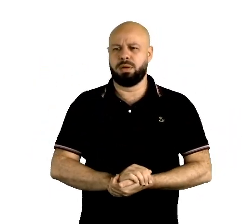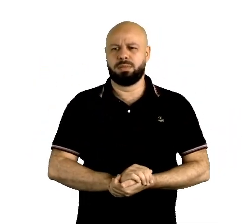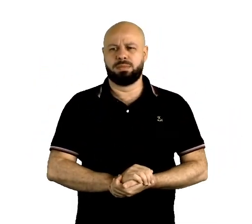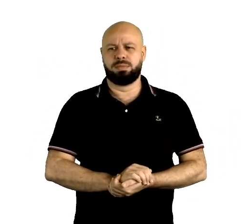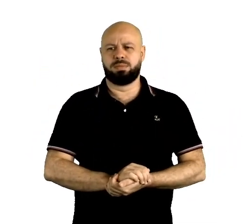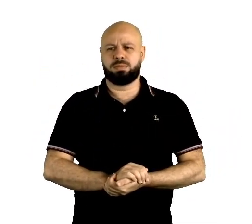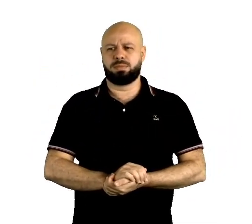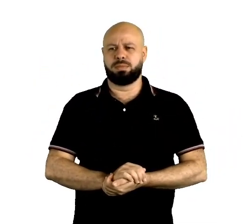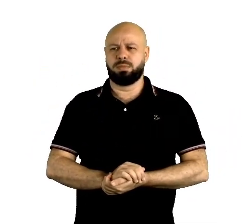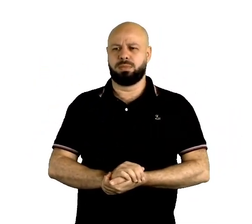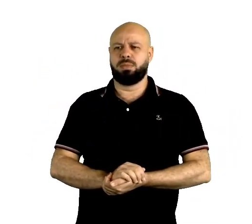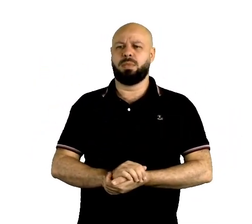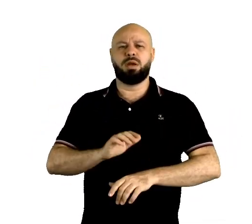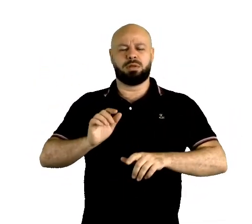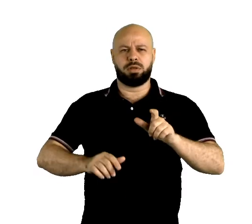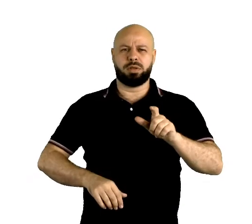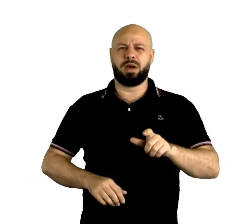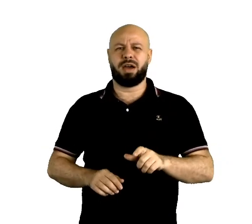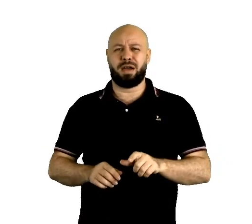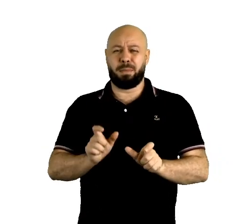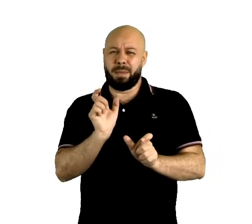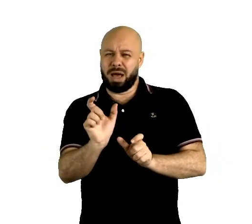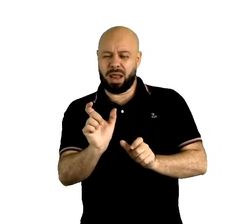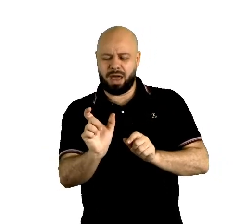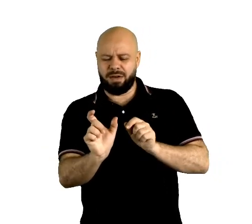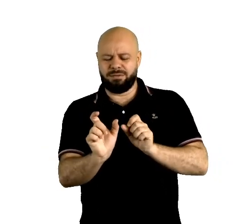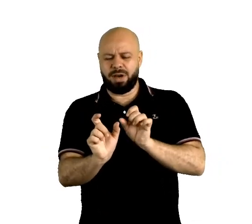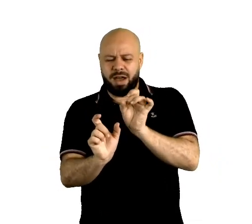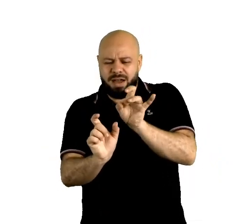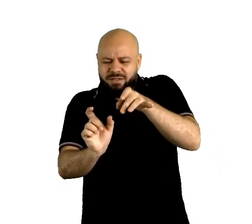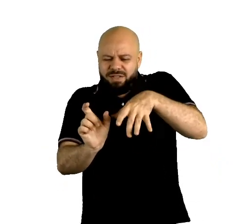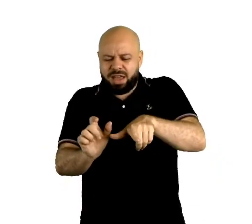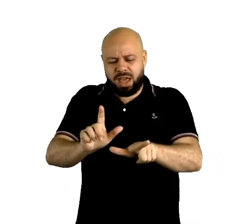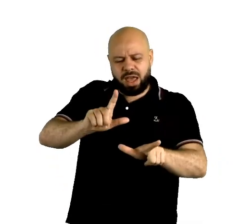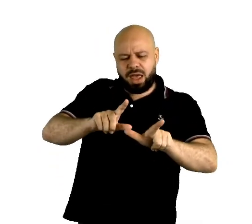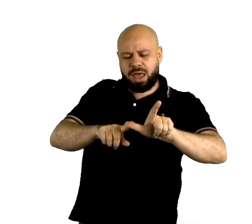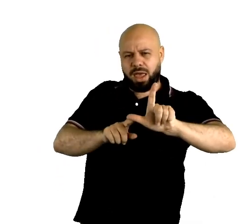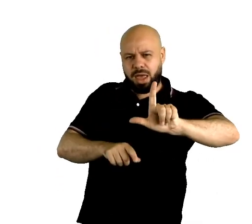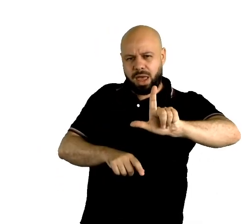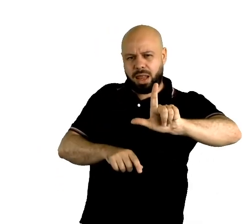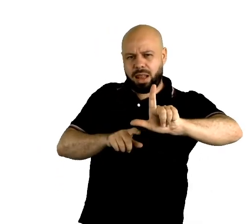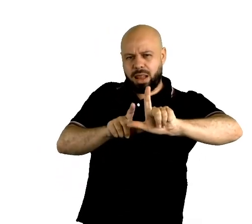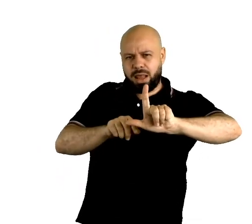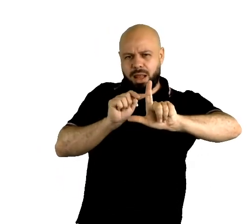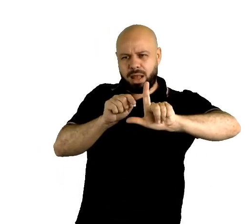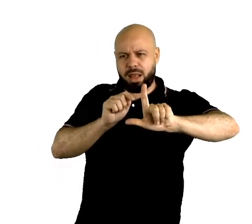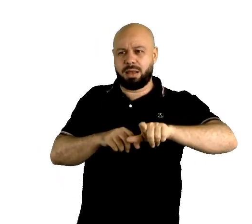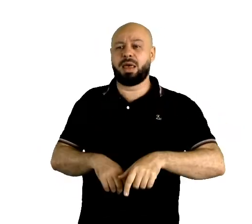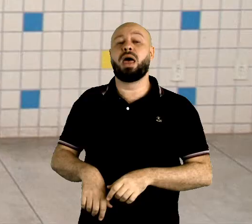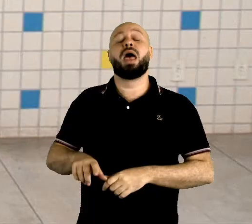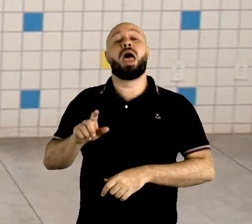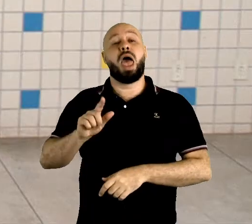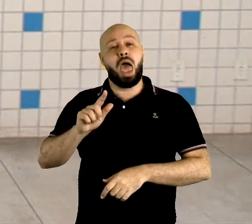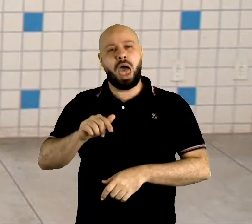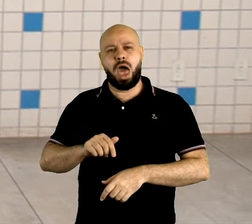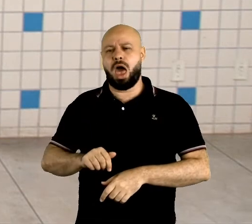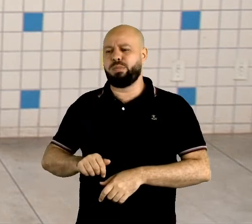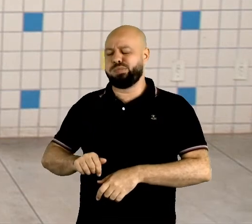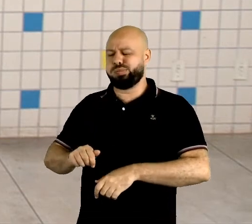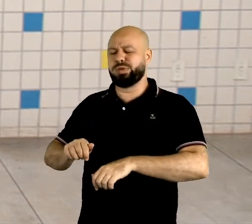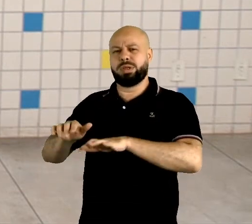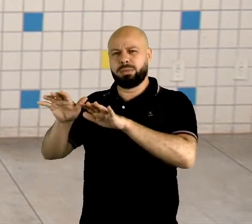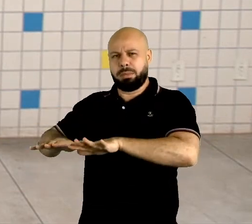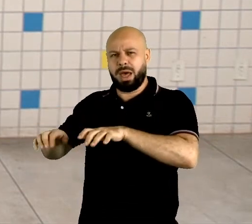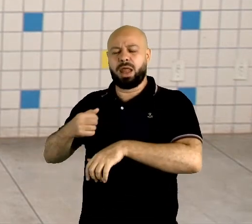L final, também, em palavras como o verbo travel, né? To travel, é repetido no inglês, é dobrado, no caso, inglês britânico.